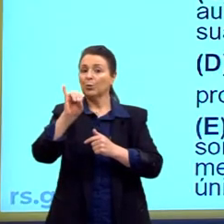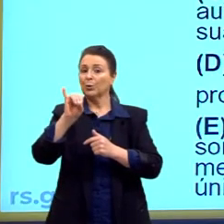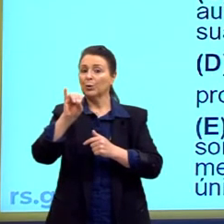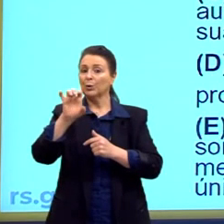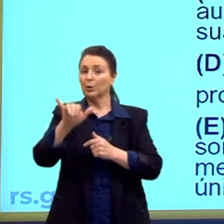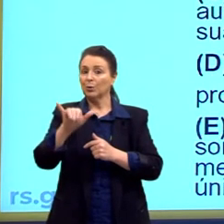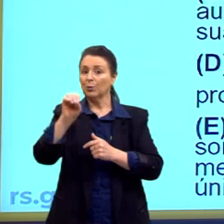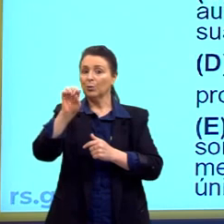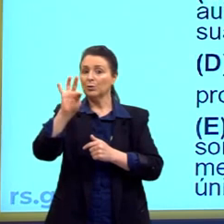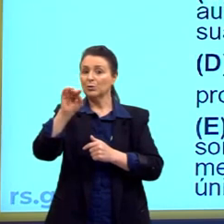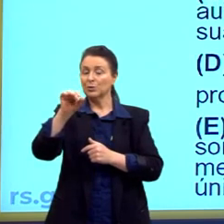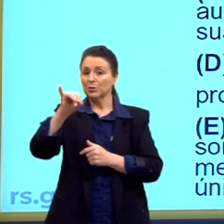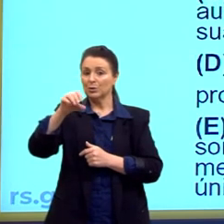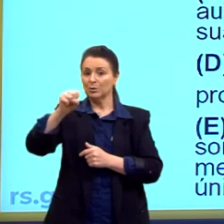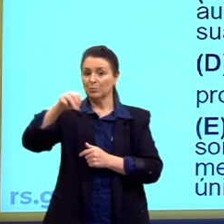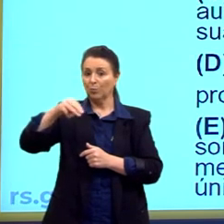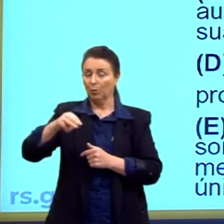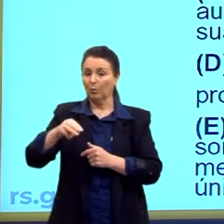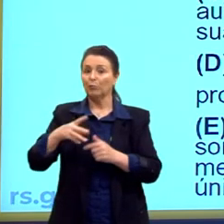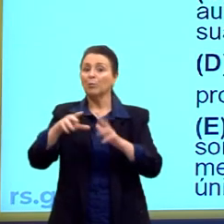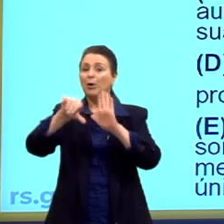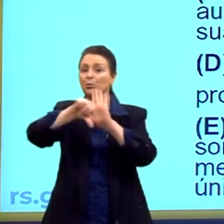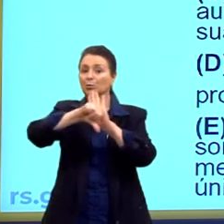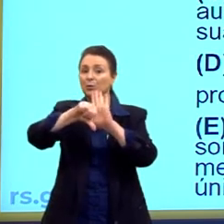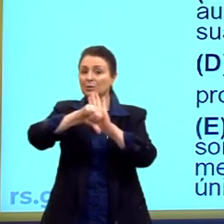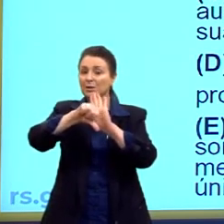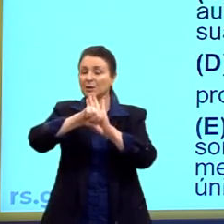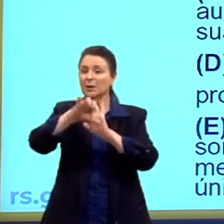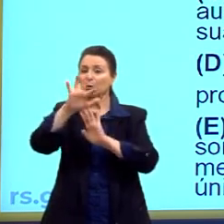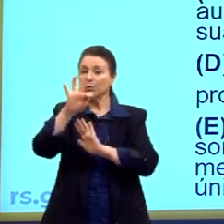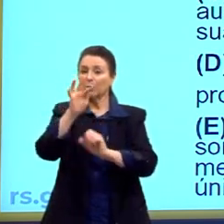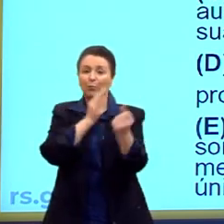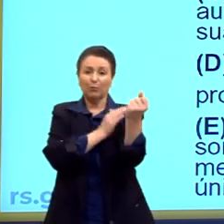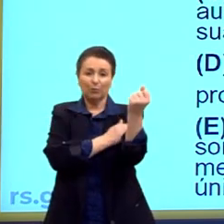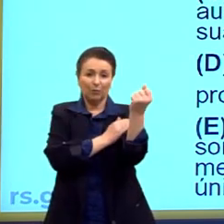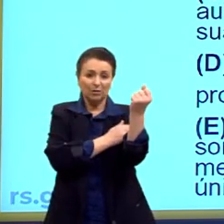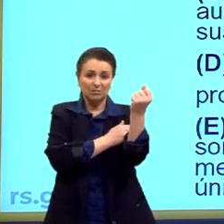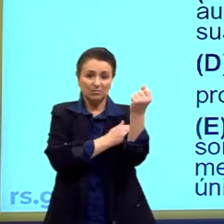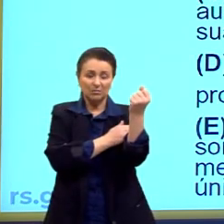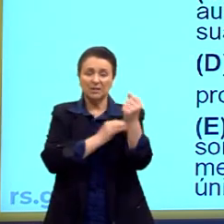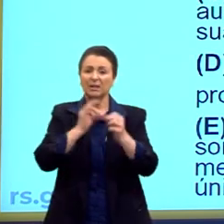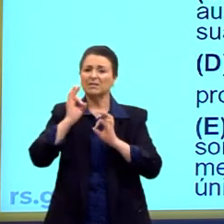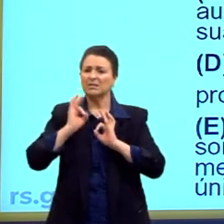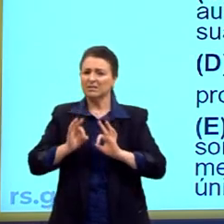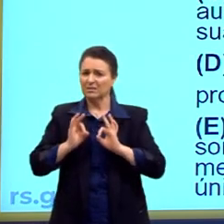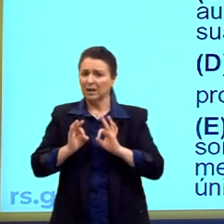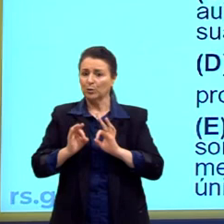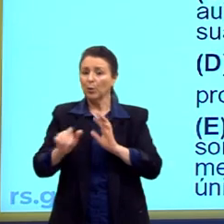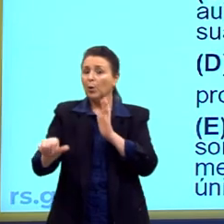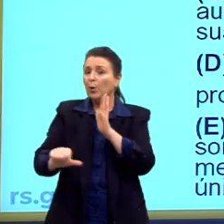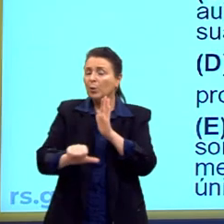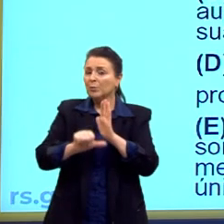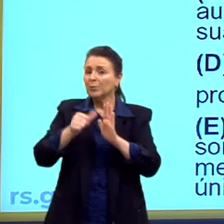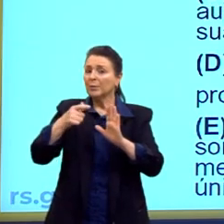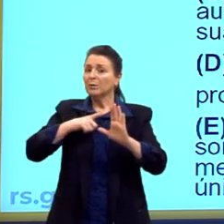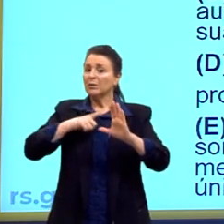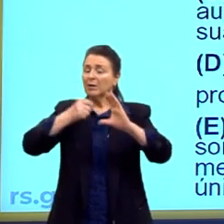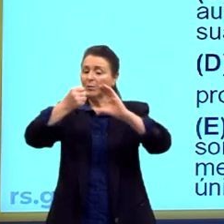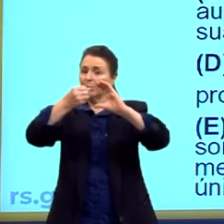resposta à crise do fordismo dos anos 70 que nós falamos, é correto afirmar que o toyotismo se caracteriza